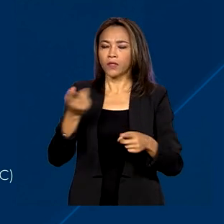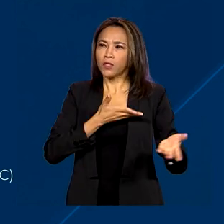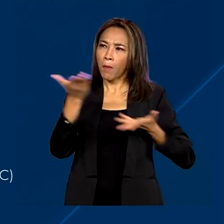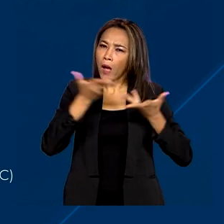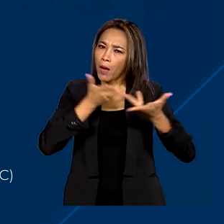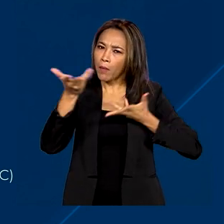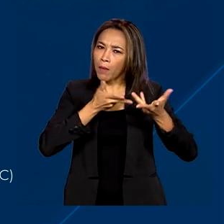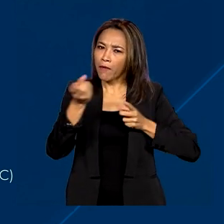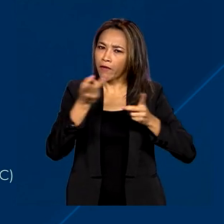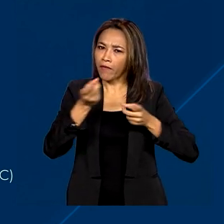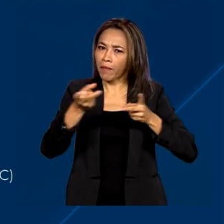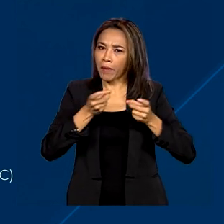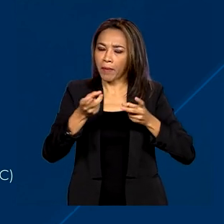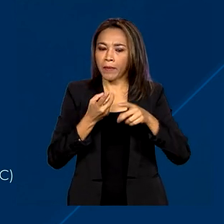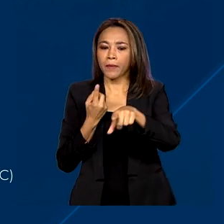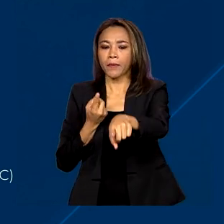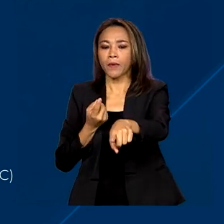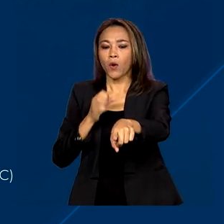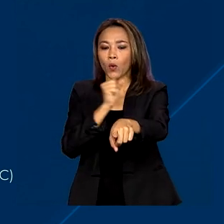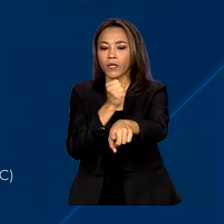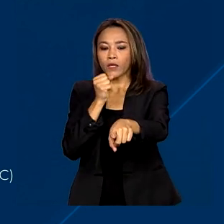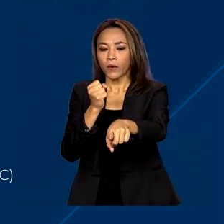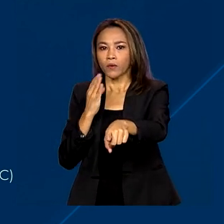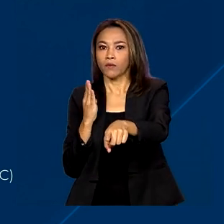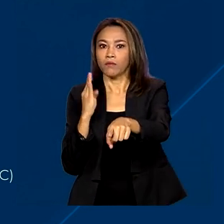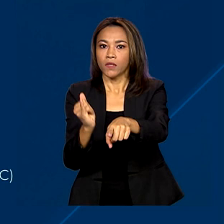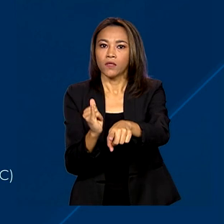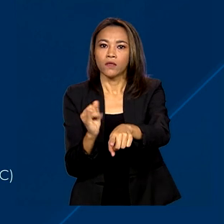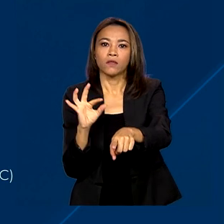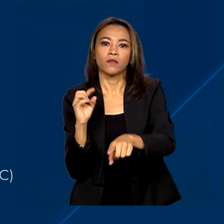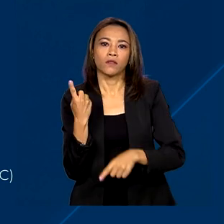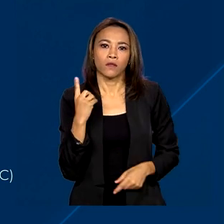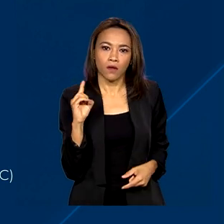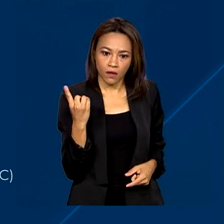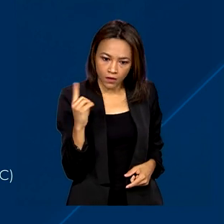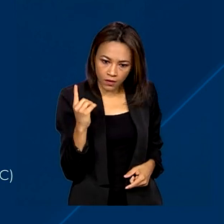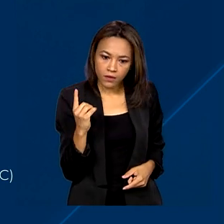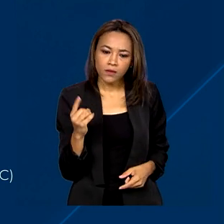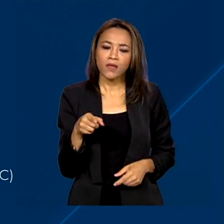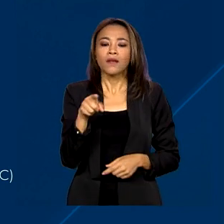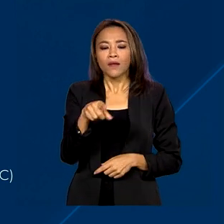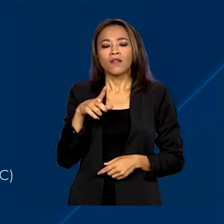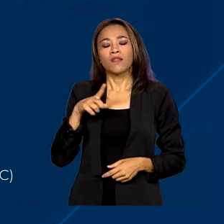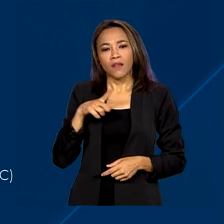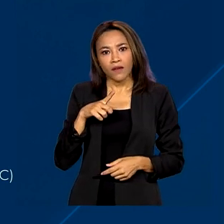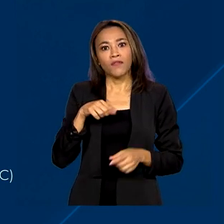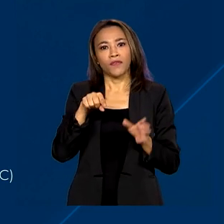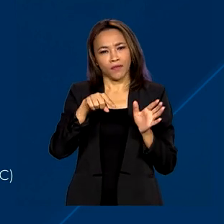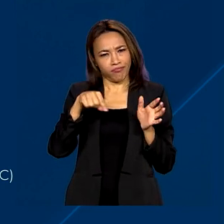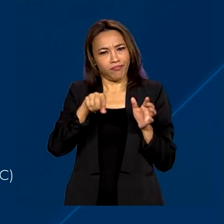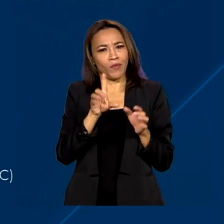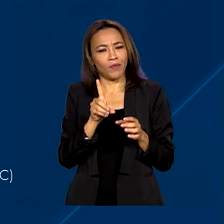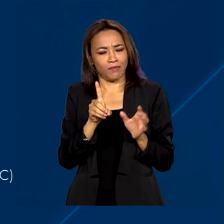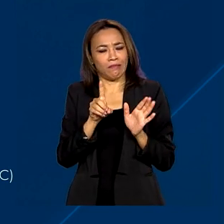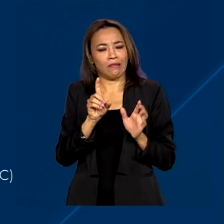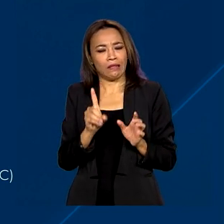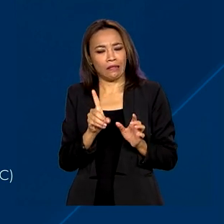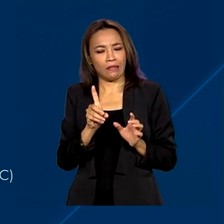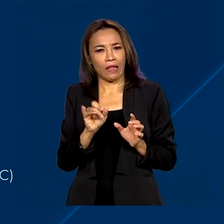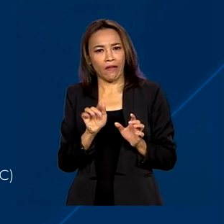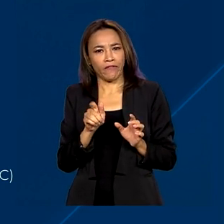países foi de 88 bilhões de dólares, com déficit para o Brasil de 13